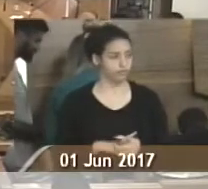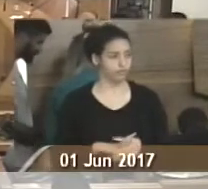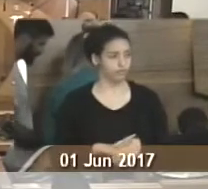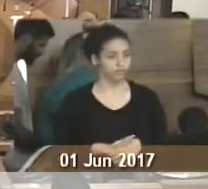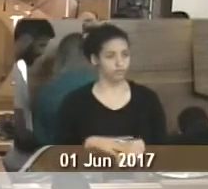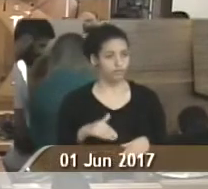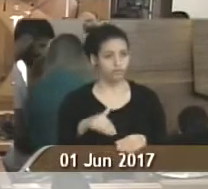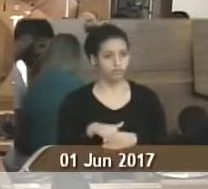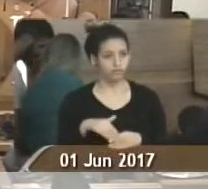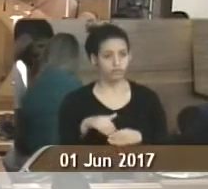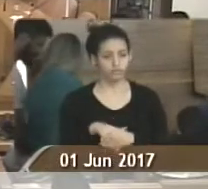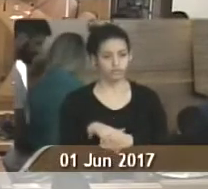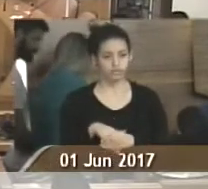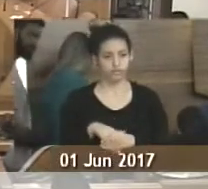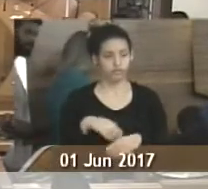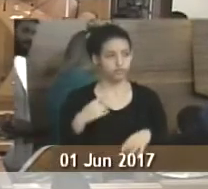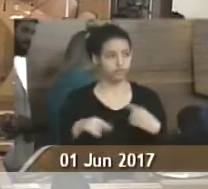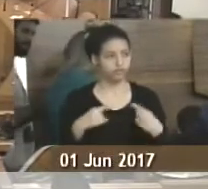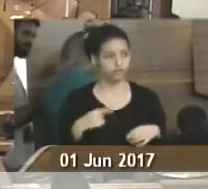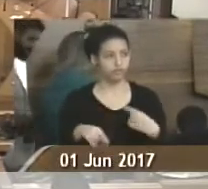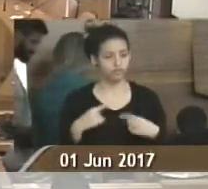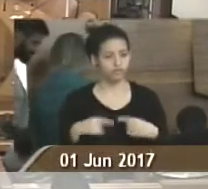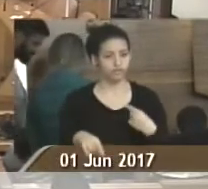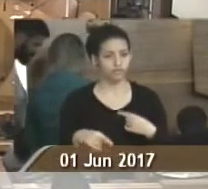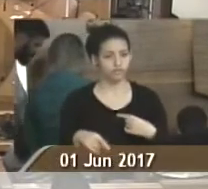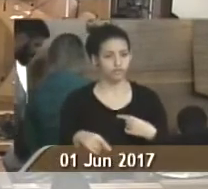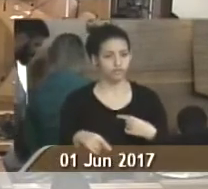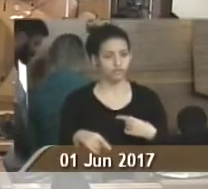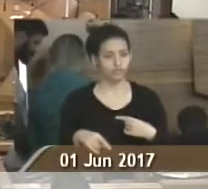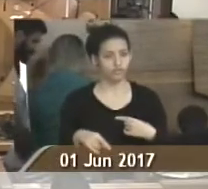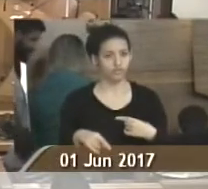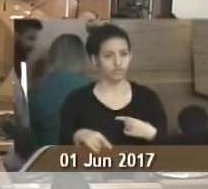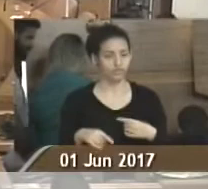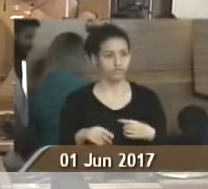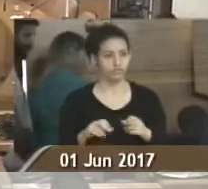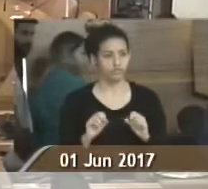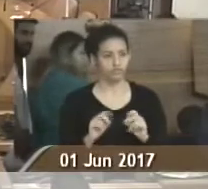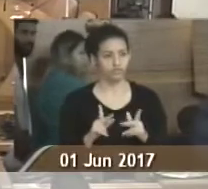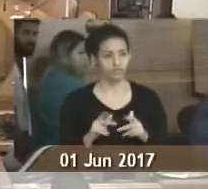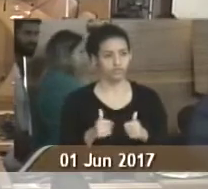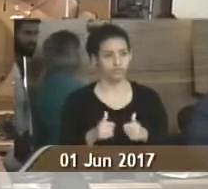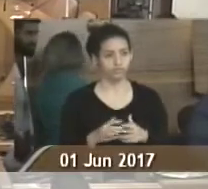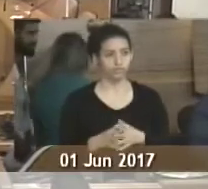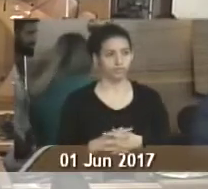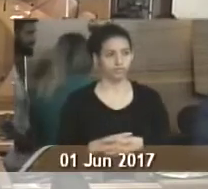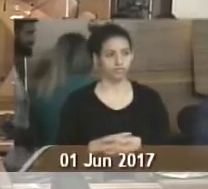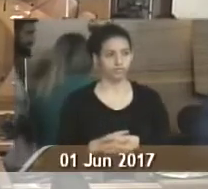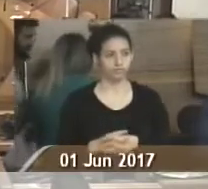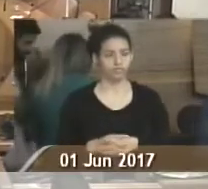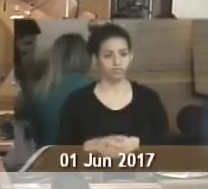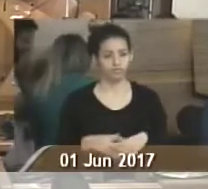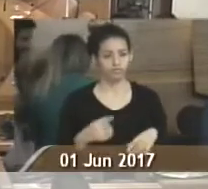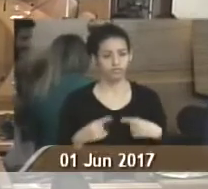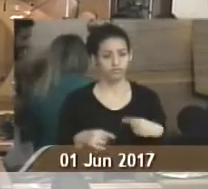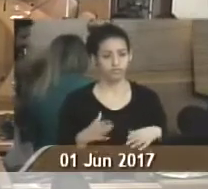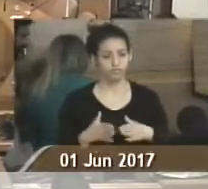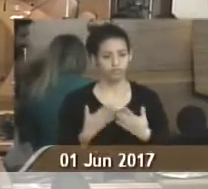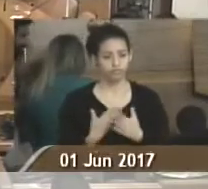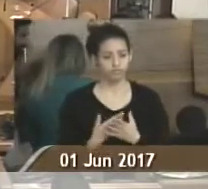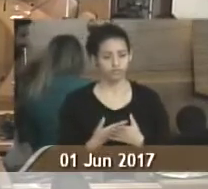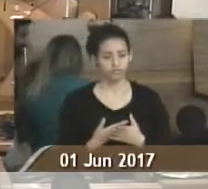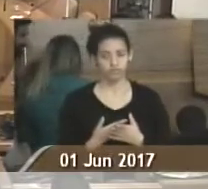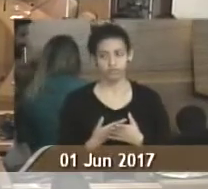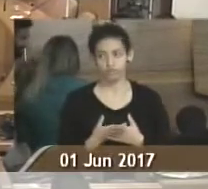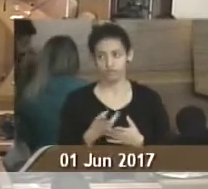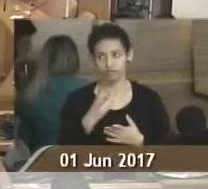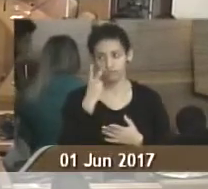Em votação, em discussão, não havendo oradores em votação, vereadores que aprovam a província como estão, aprovado. Em discussão, requerimento